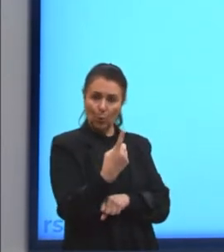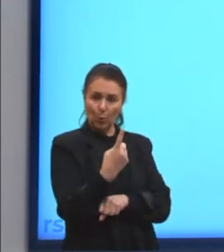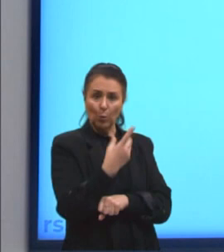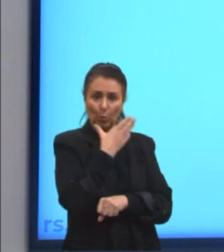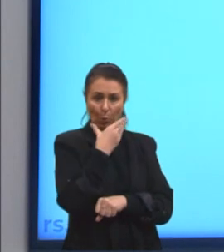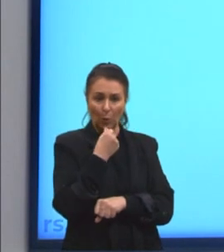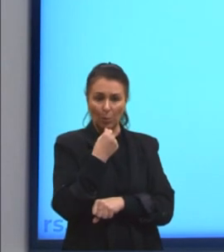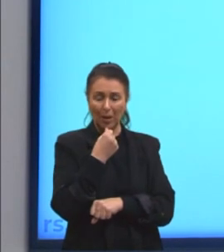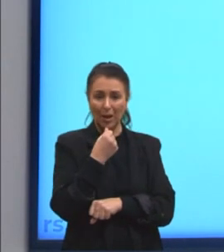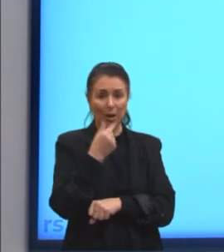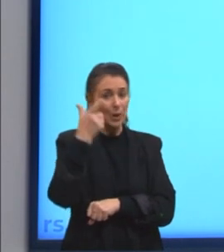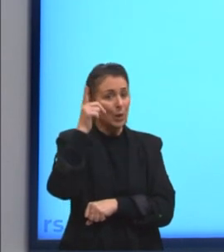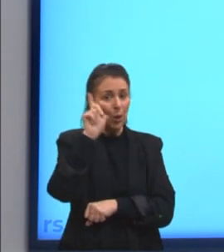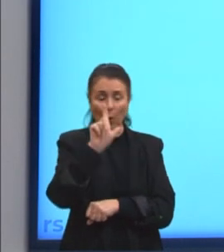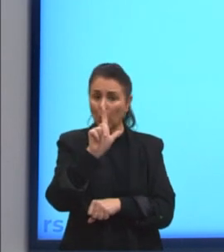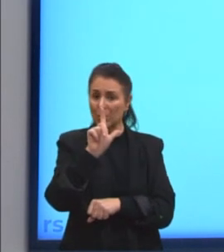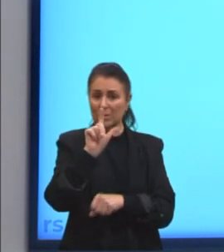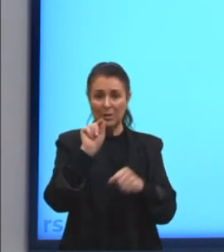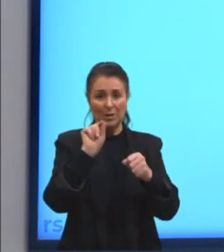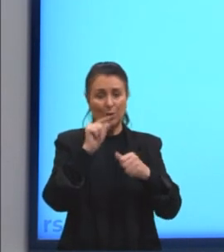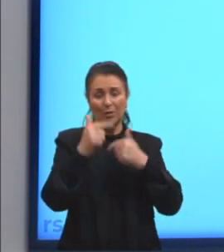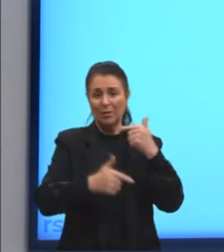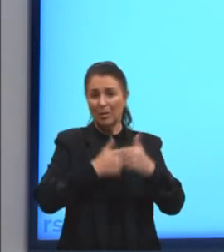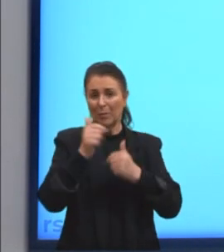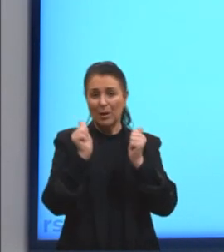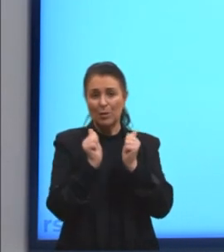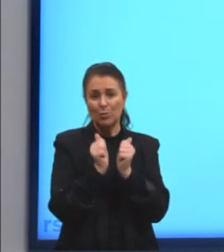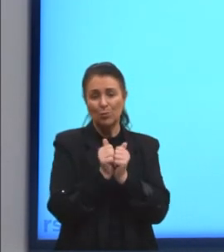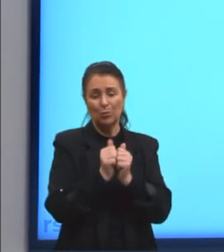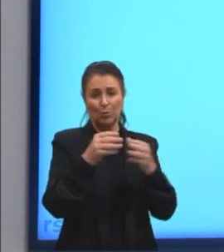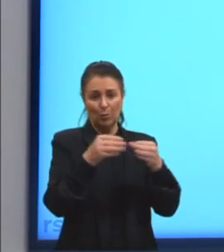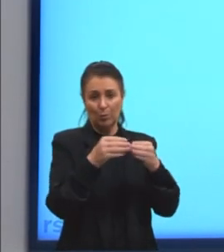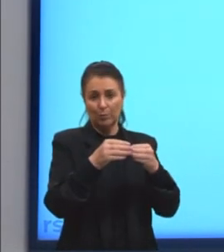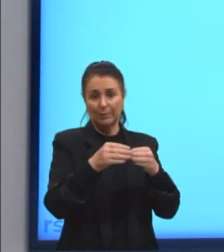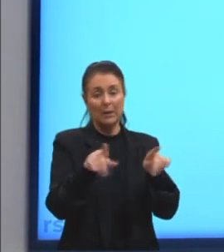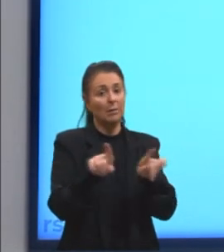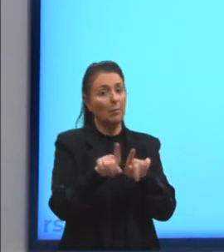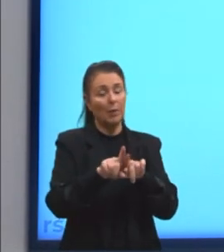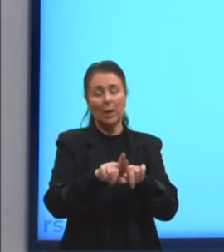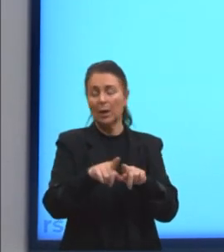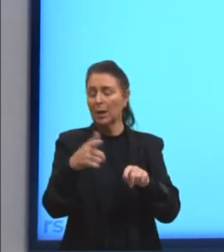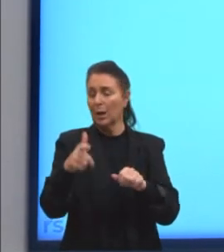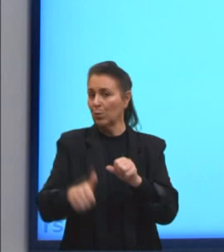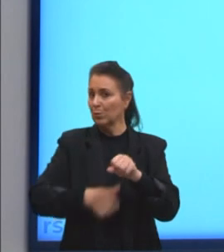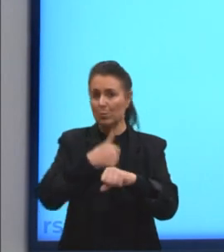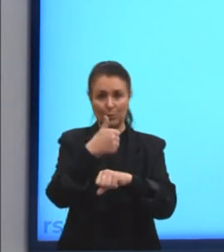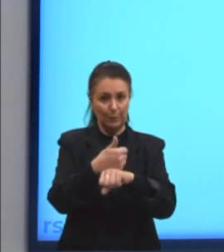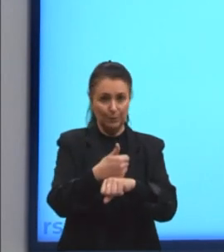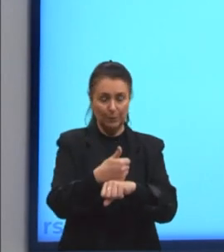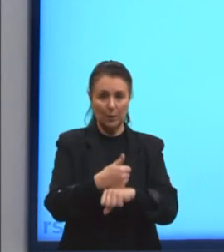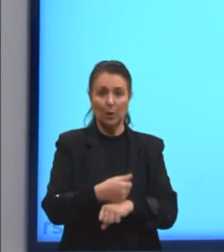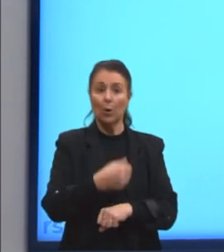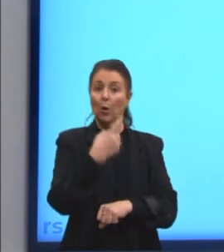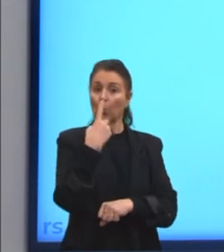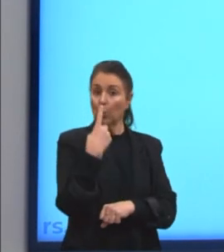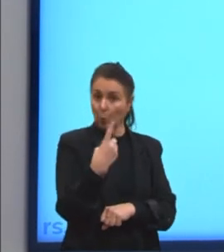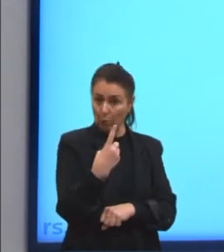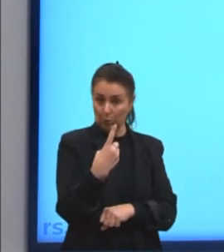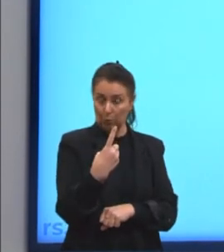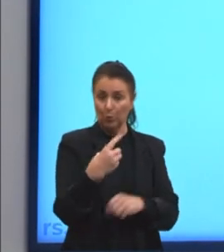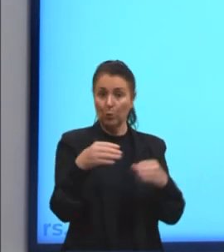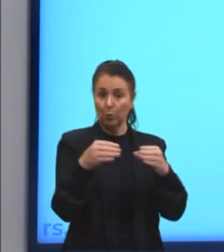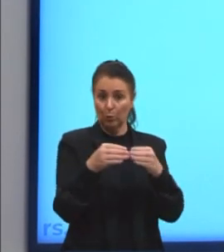passou mal, não pôde participar da troca e nem foi substituído. De forma que um dos quatro grupos da troca